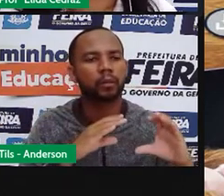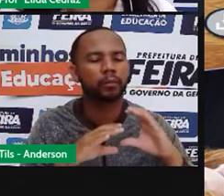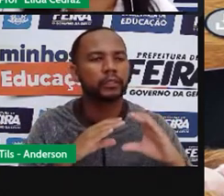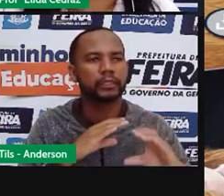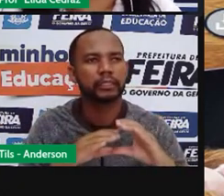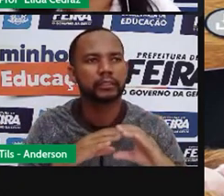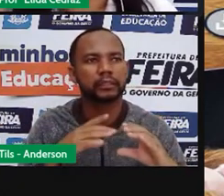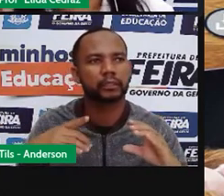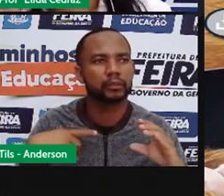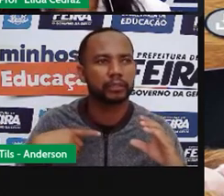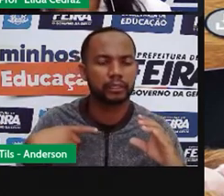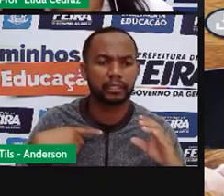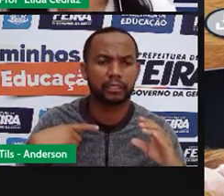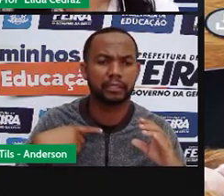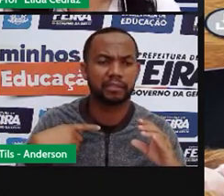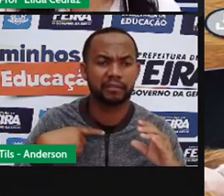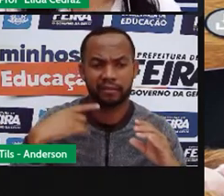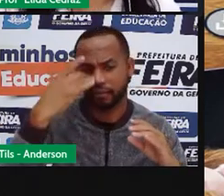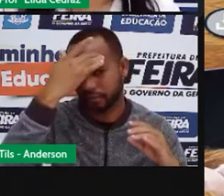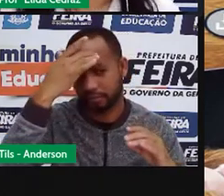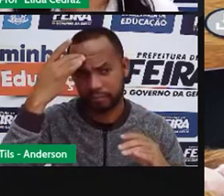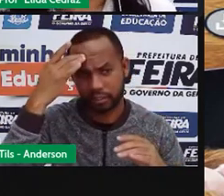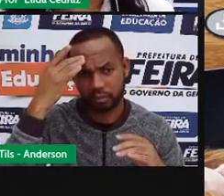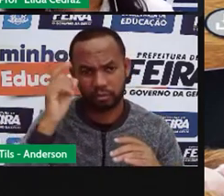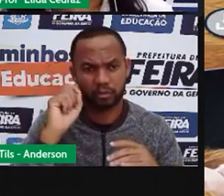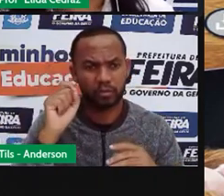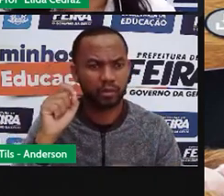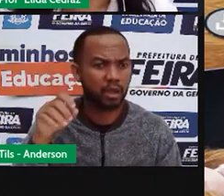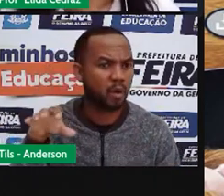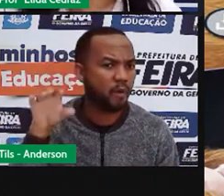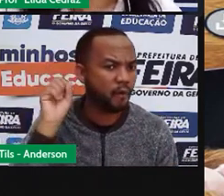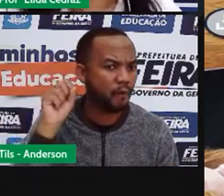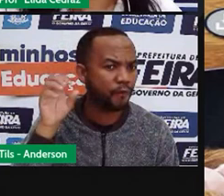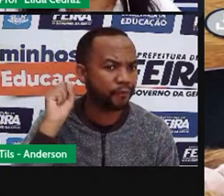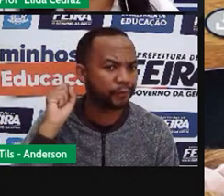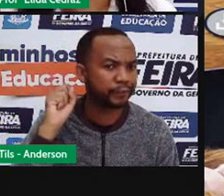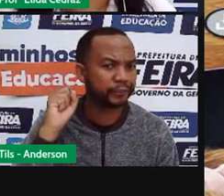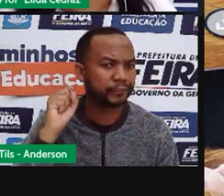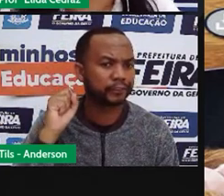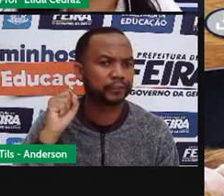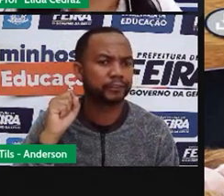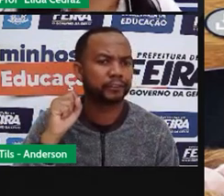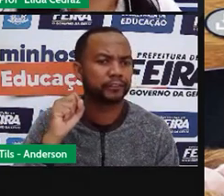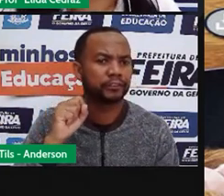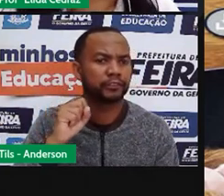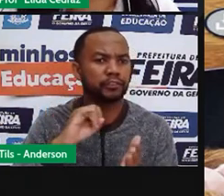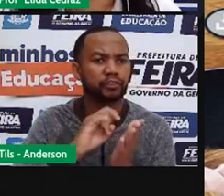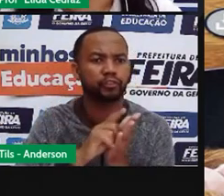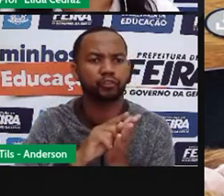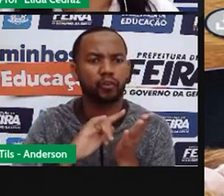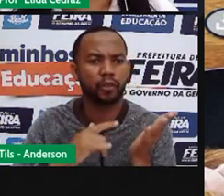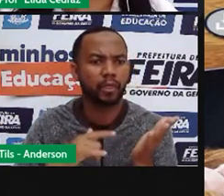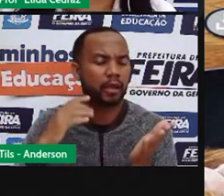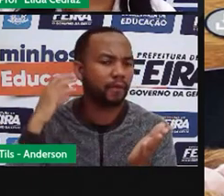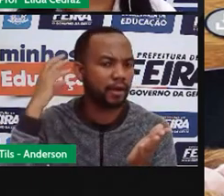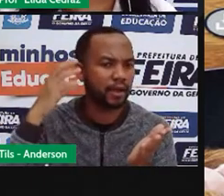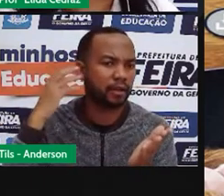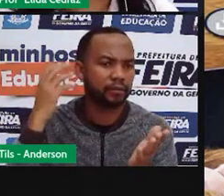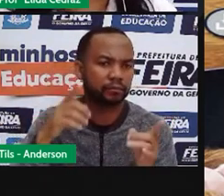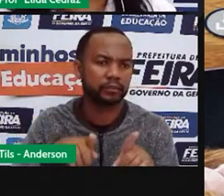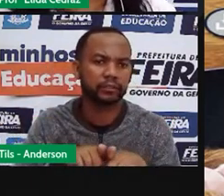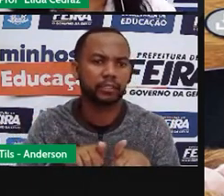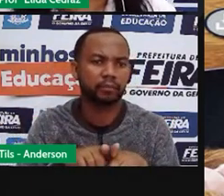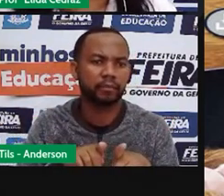continuam ouvindo o jornal no rádio, outras gostam de assistir os